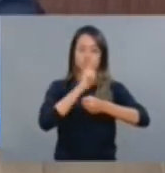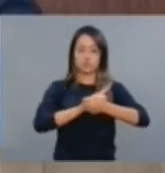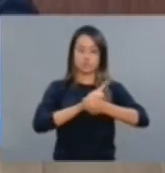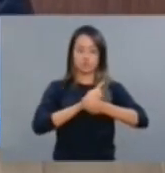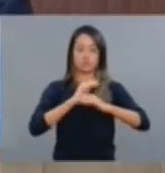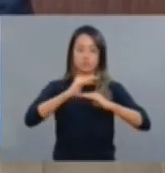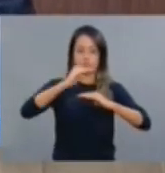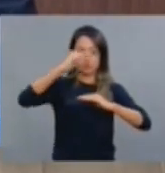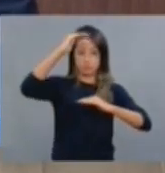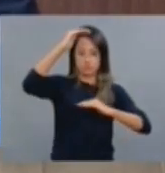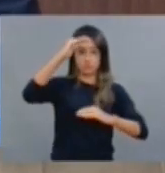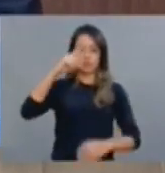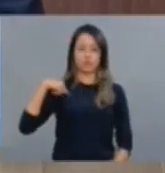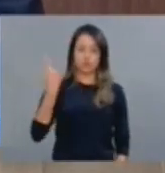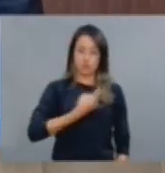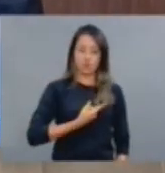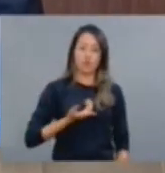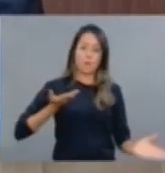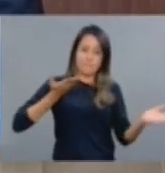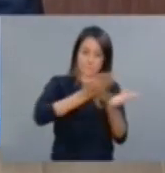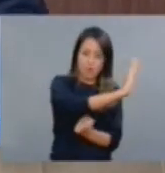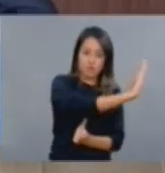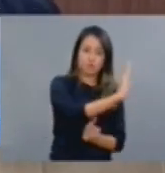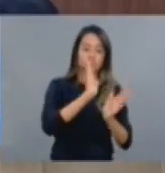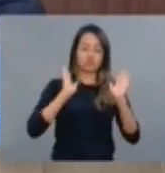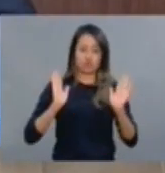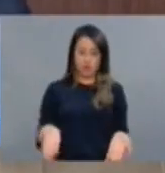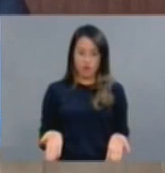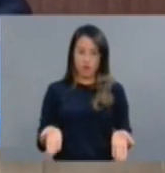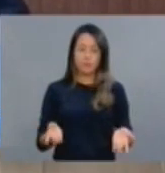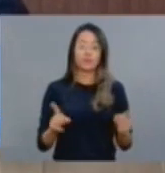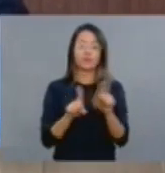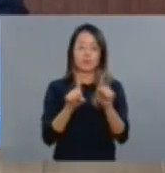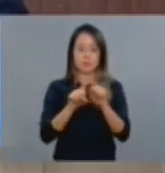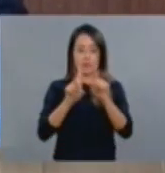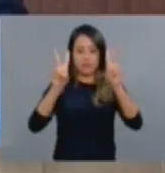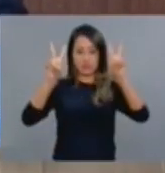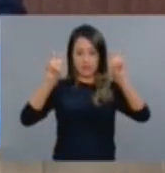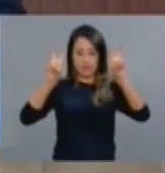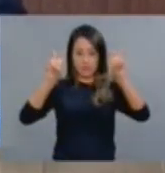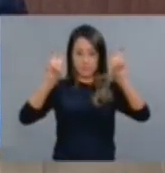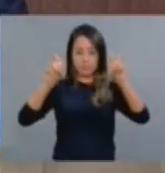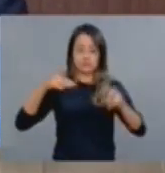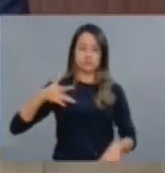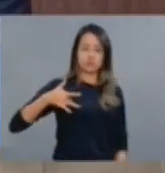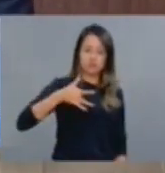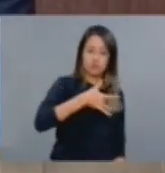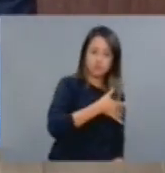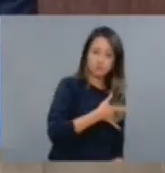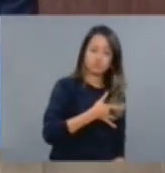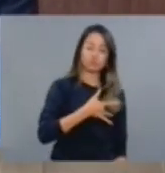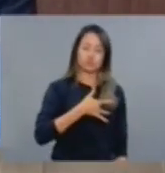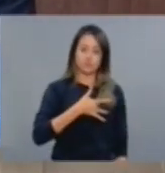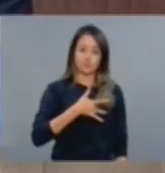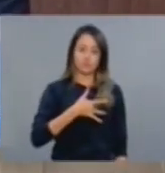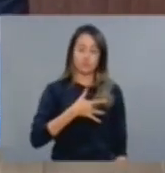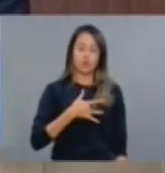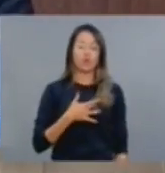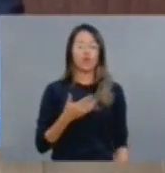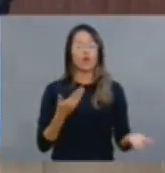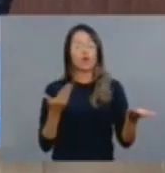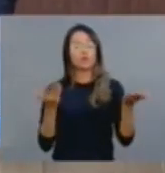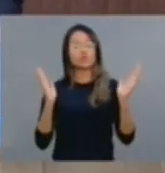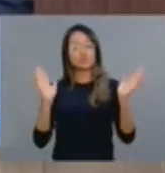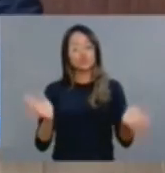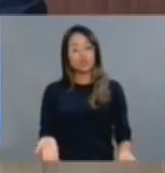nós aqui aprovamos. Na área da saúde, na área da saúde, esse governo, com